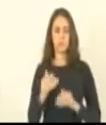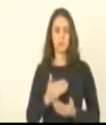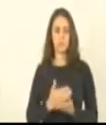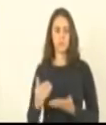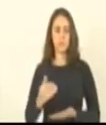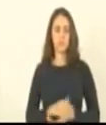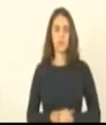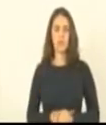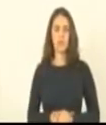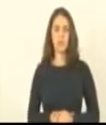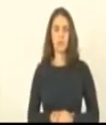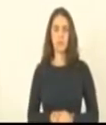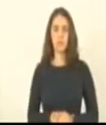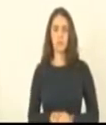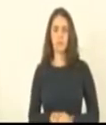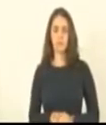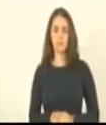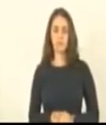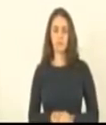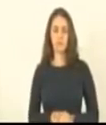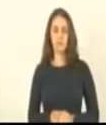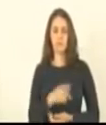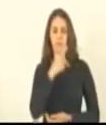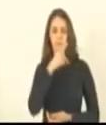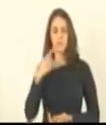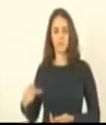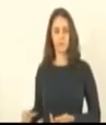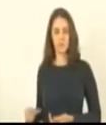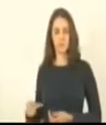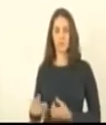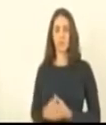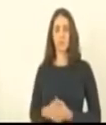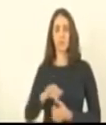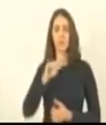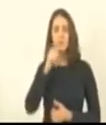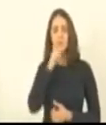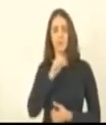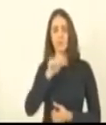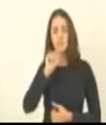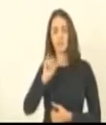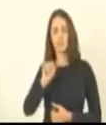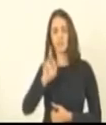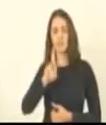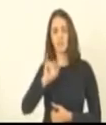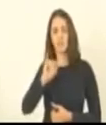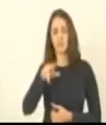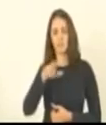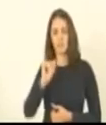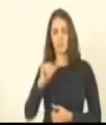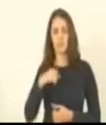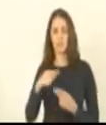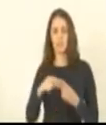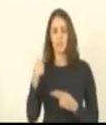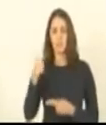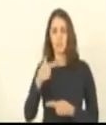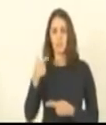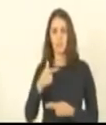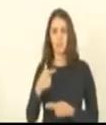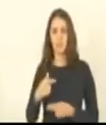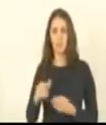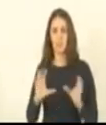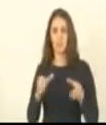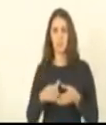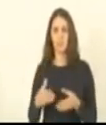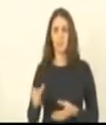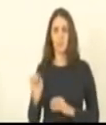seu presidente se o presidente vai começar com o meio ambiente eu gostaria de ser o segundo na comissão de educação